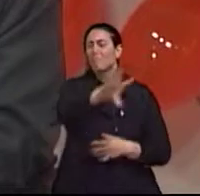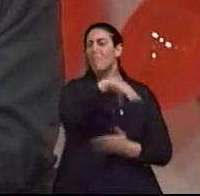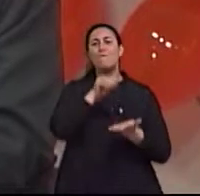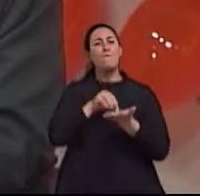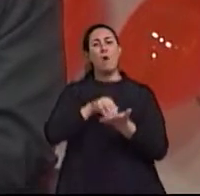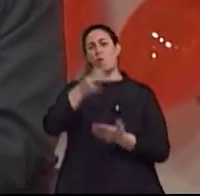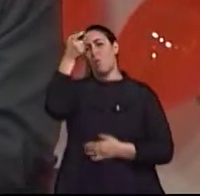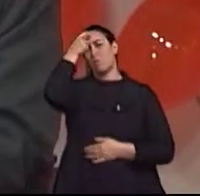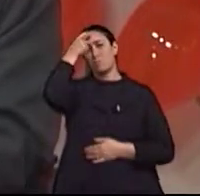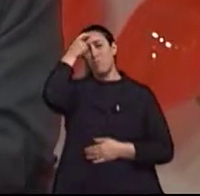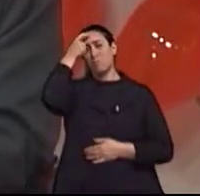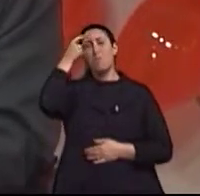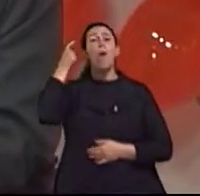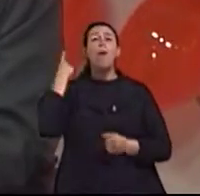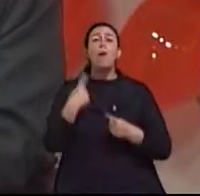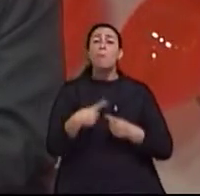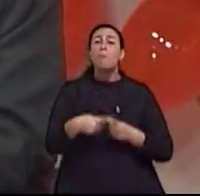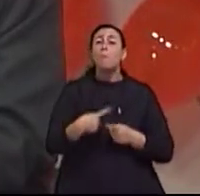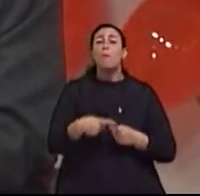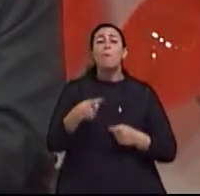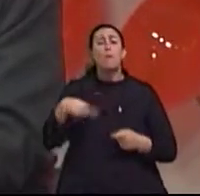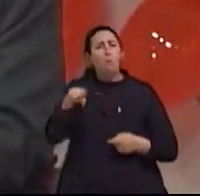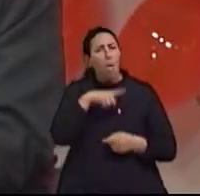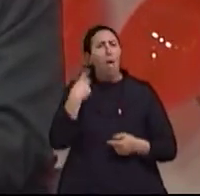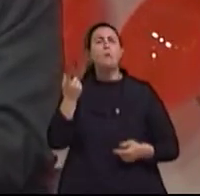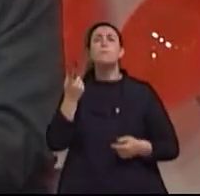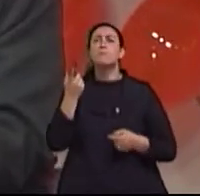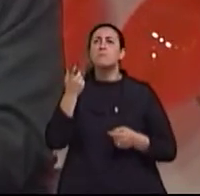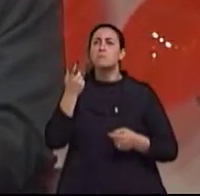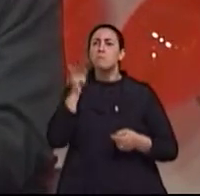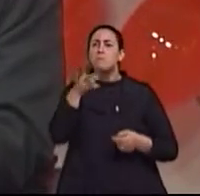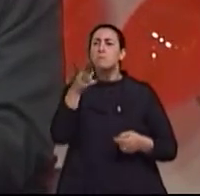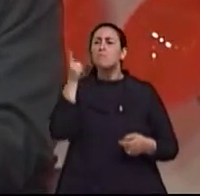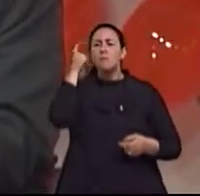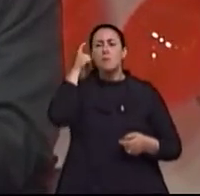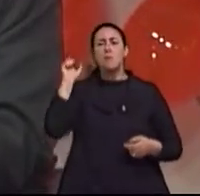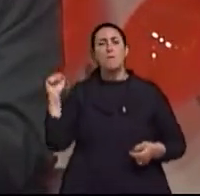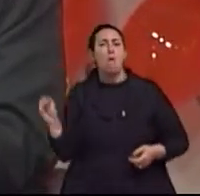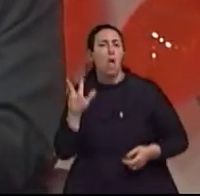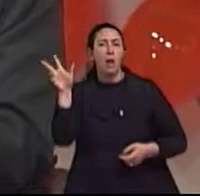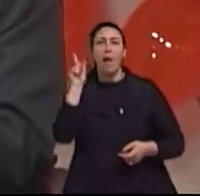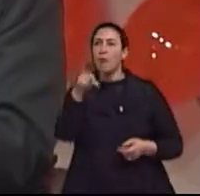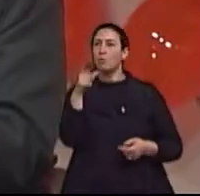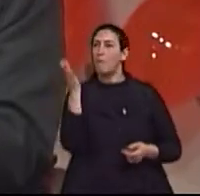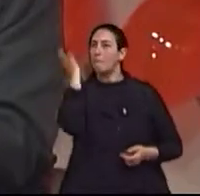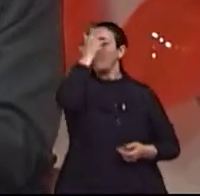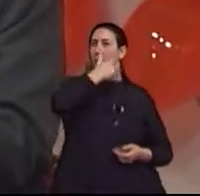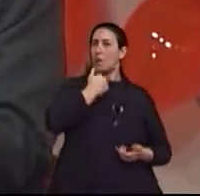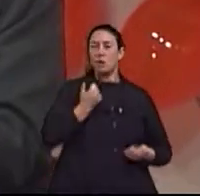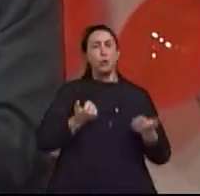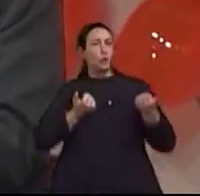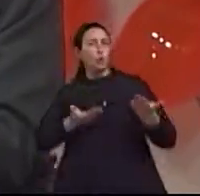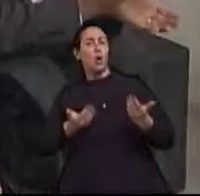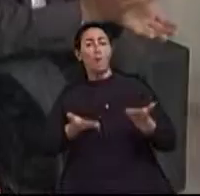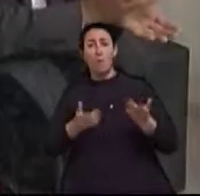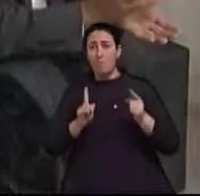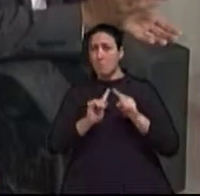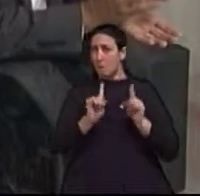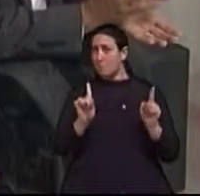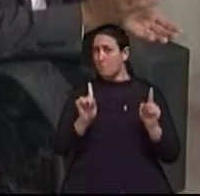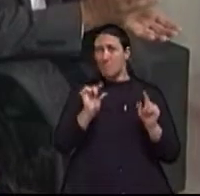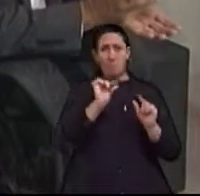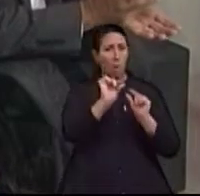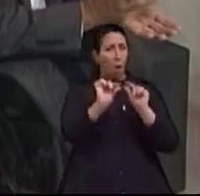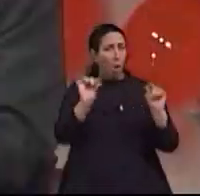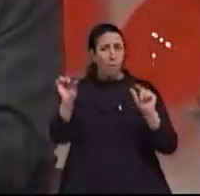Nós temos, infelizmente, cultuamos valores, né? Do estético, do belo, do jovem, né? Que muito poucas pessoas se